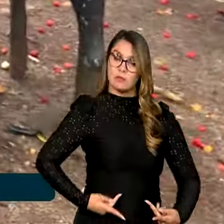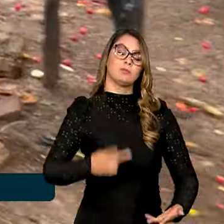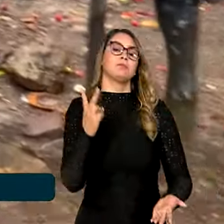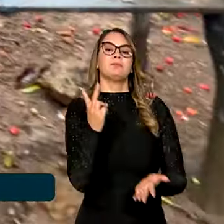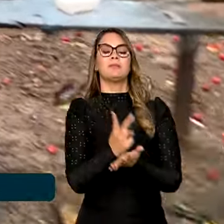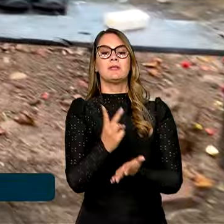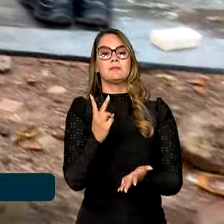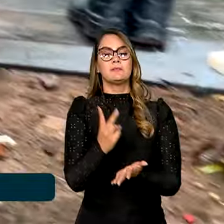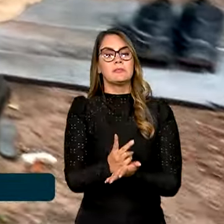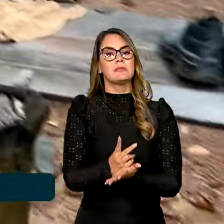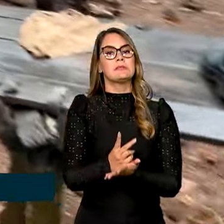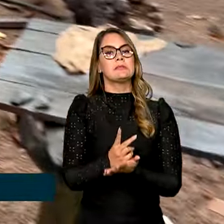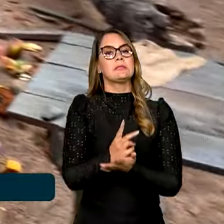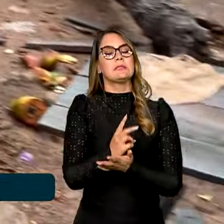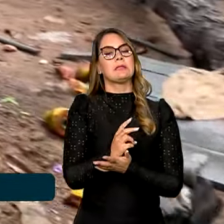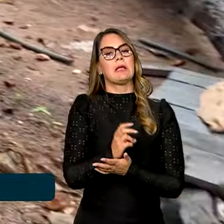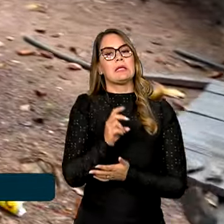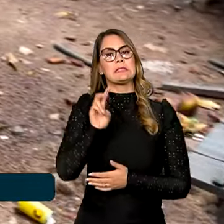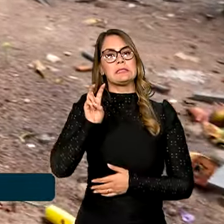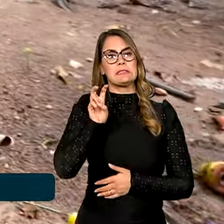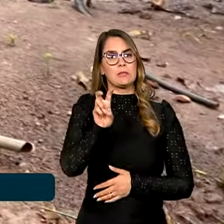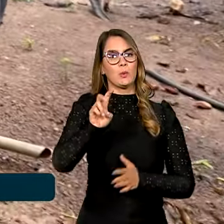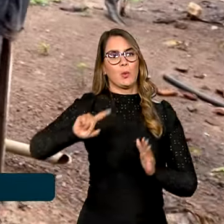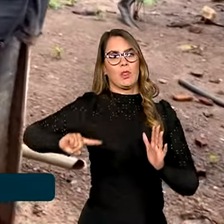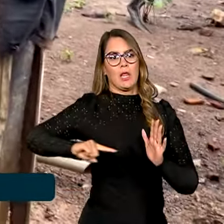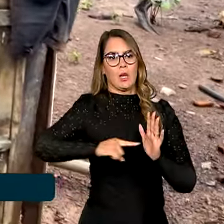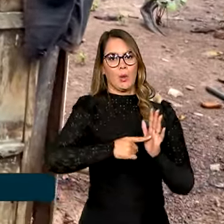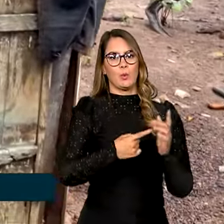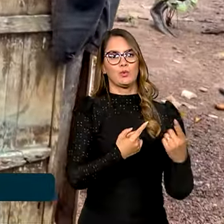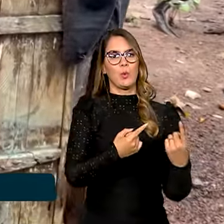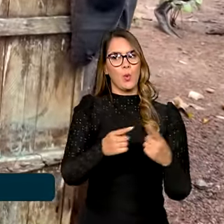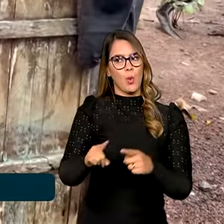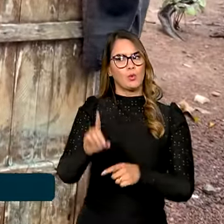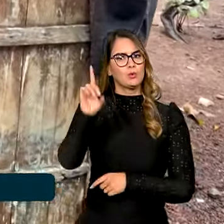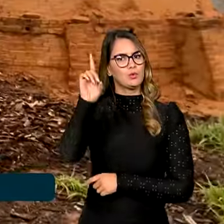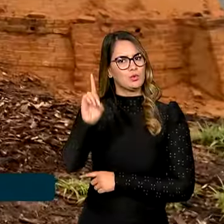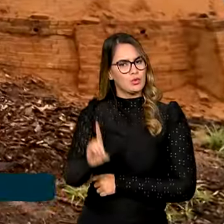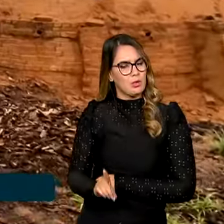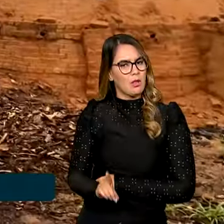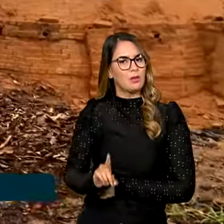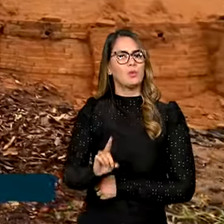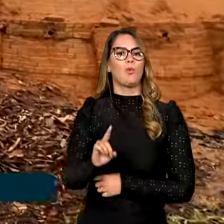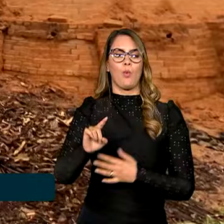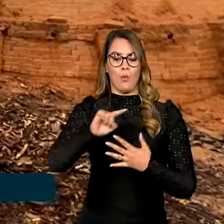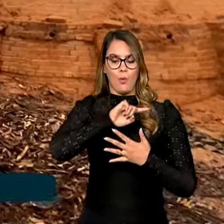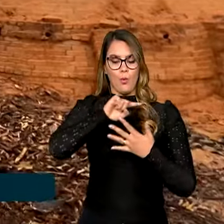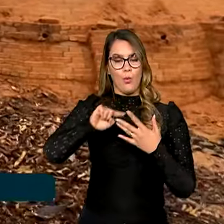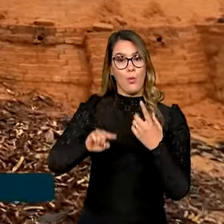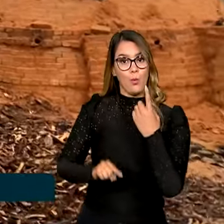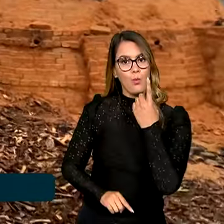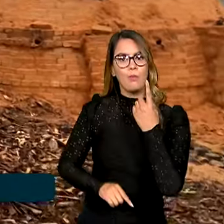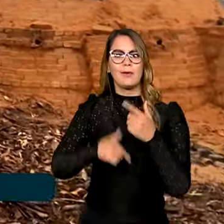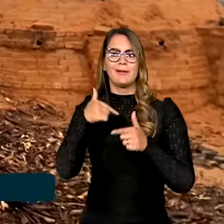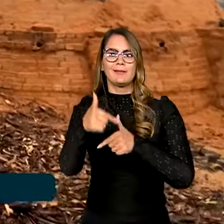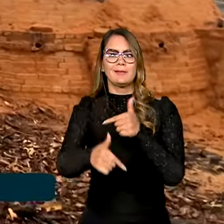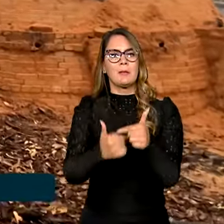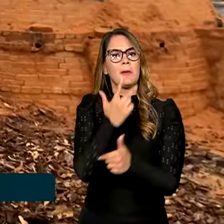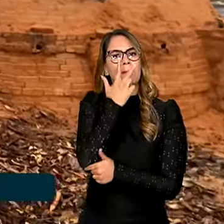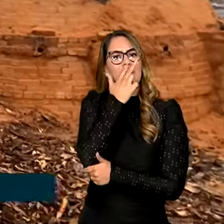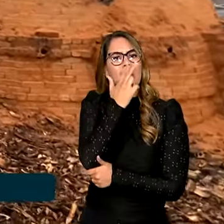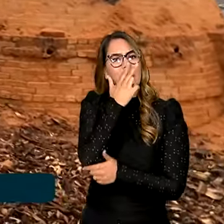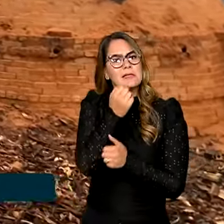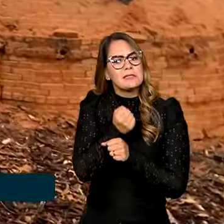assim, a cada cinco denúncias de violações desses direitos, uma é de trabalho análogo à